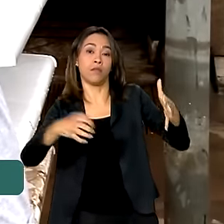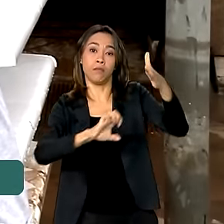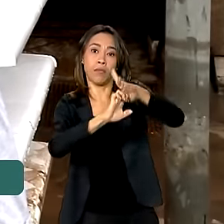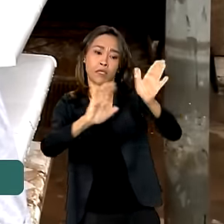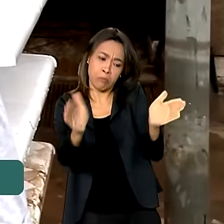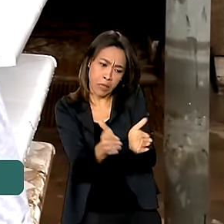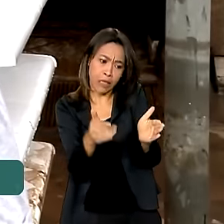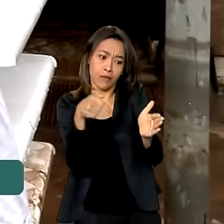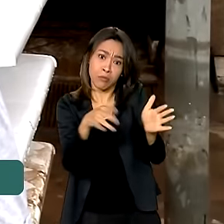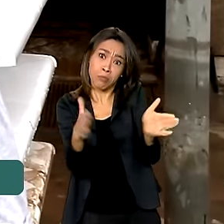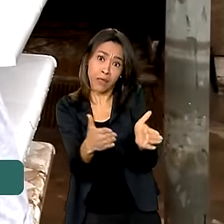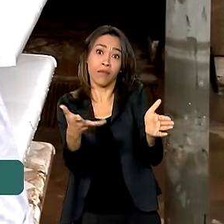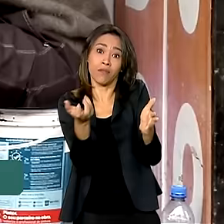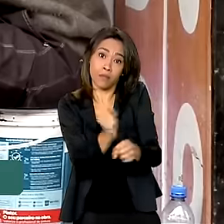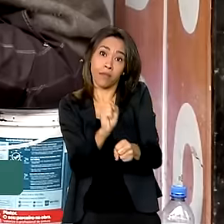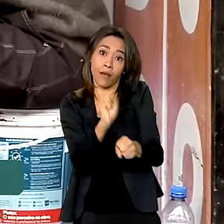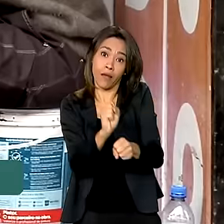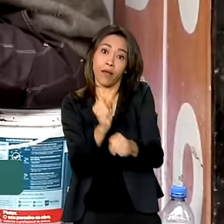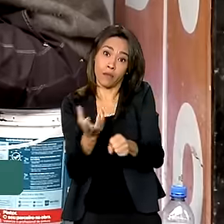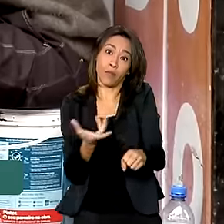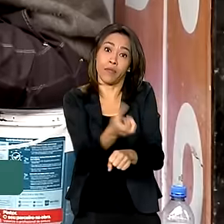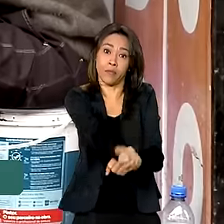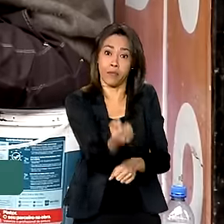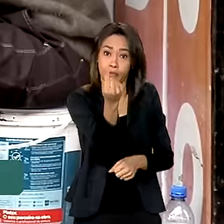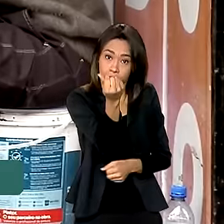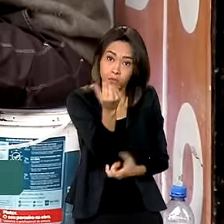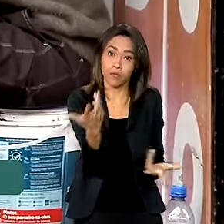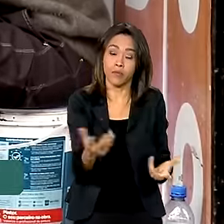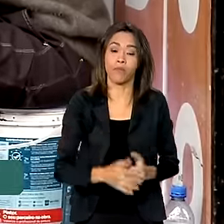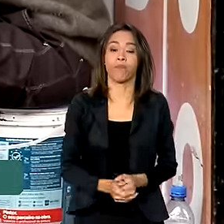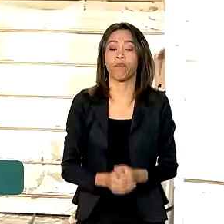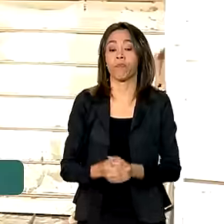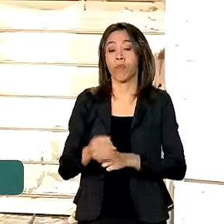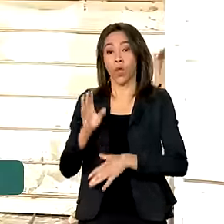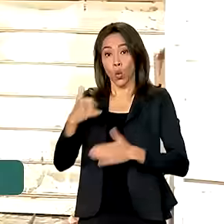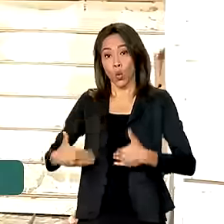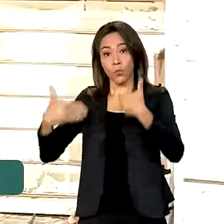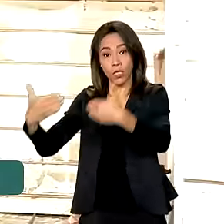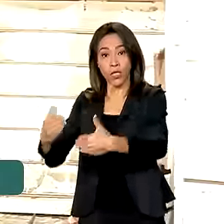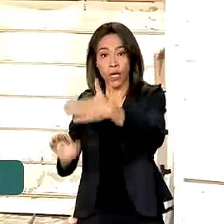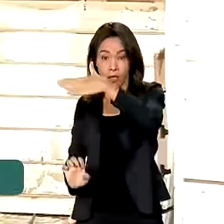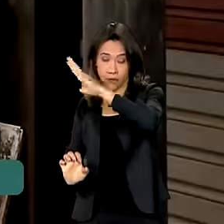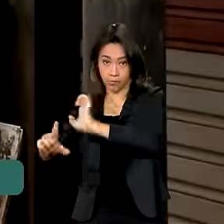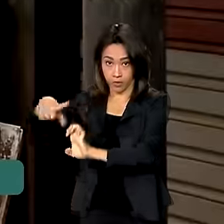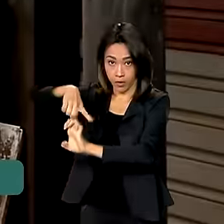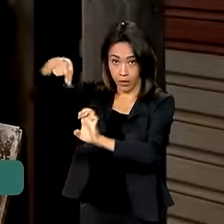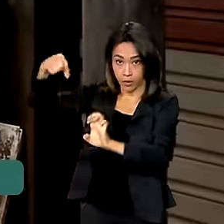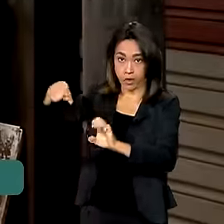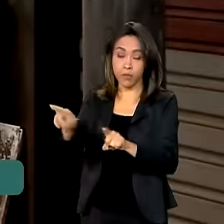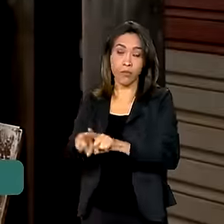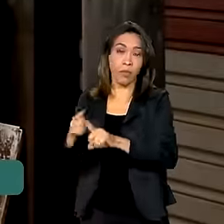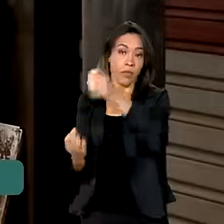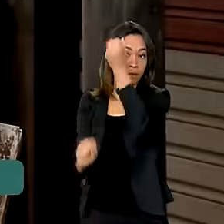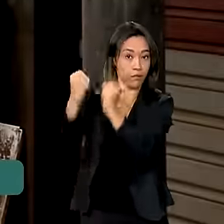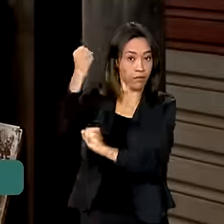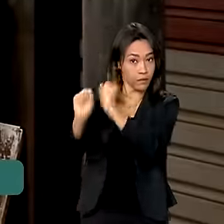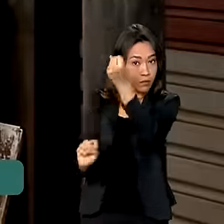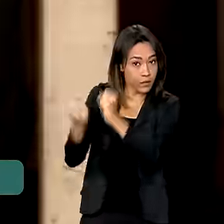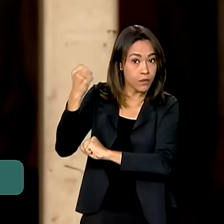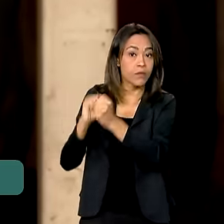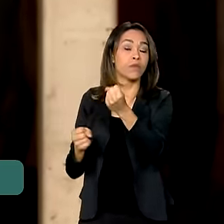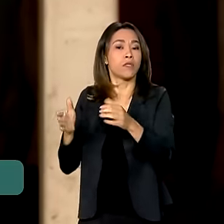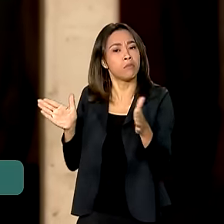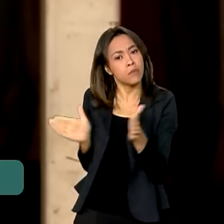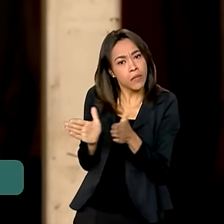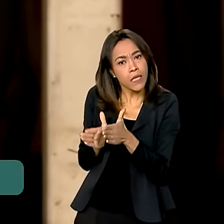que nunca aguardam também pelo recebimento. O Ministério do Empreendedorismo, da microempresa e da empresa de pequeno porte